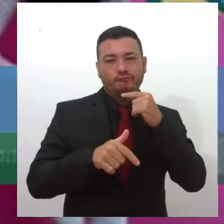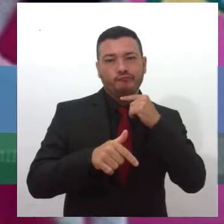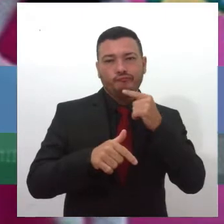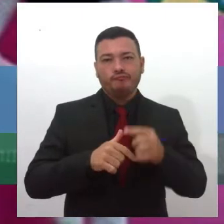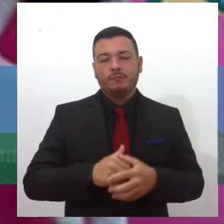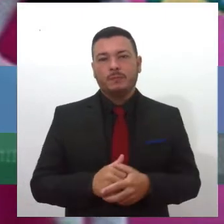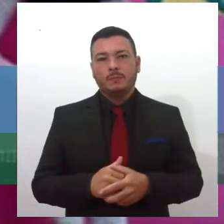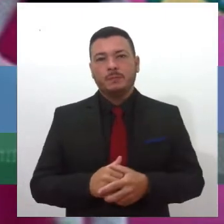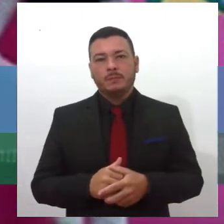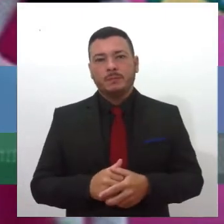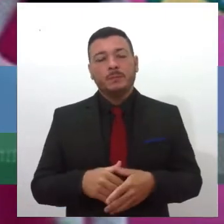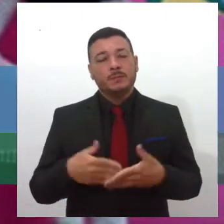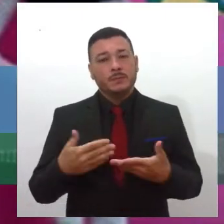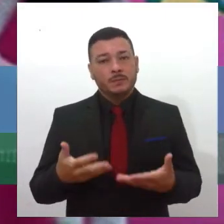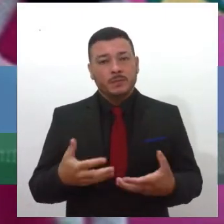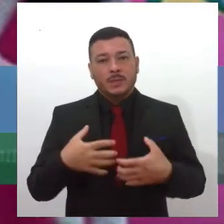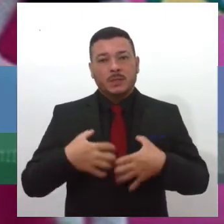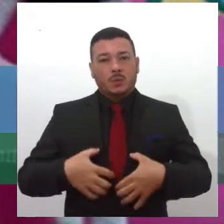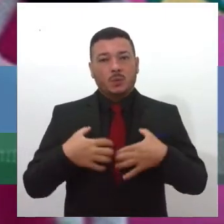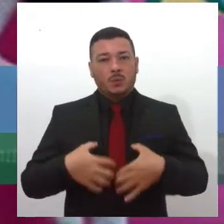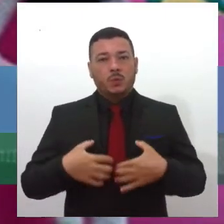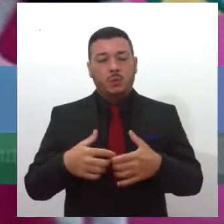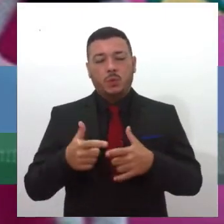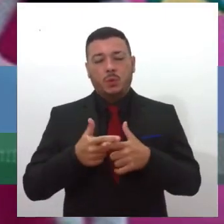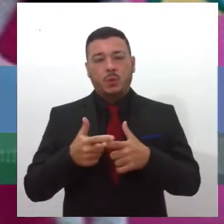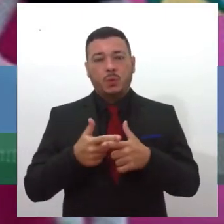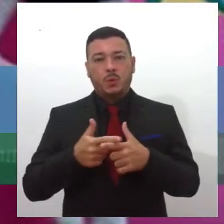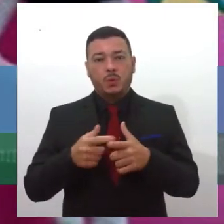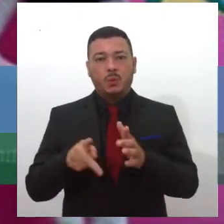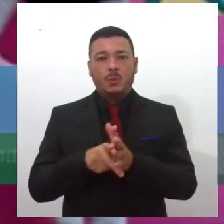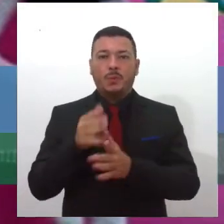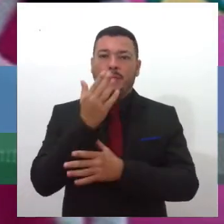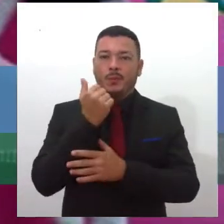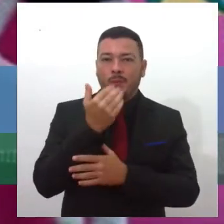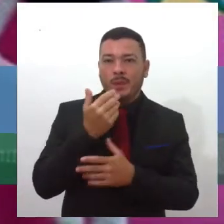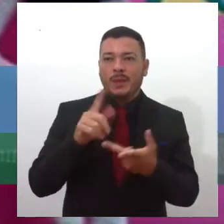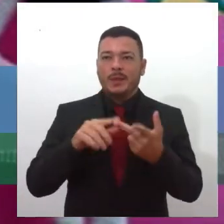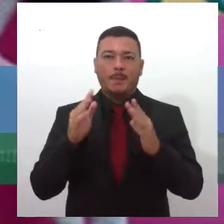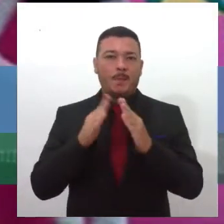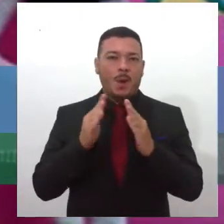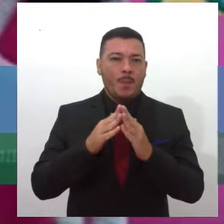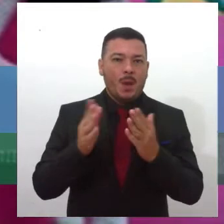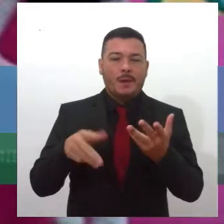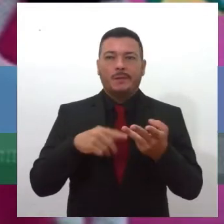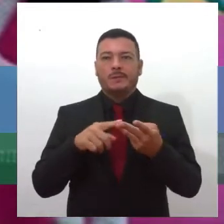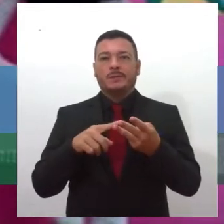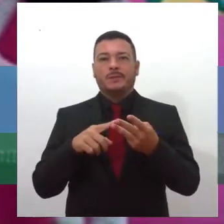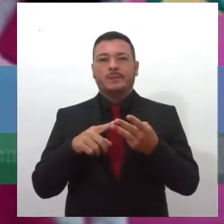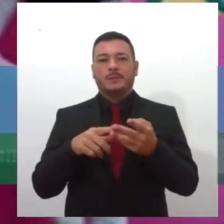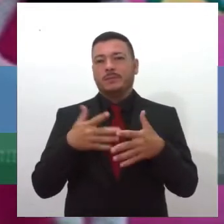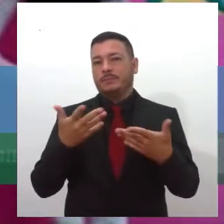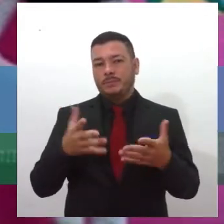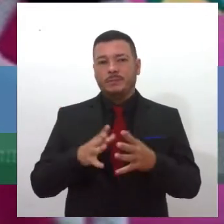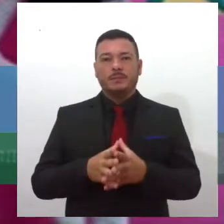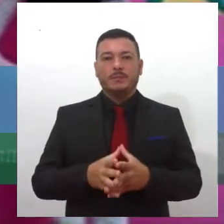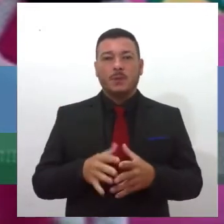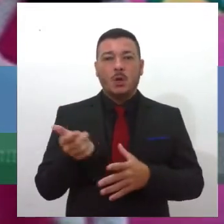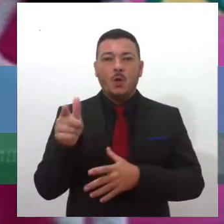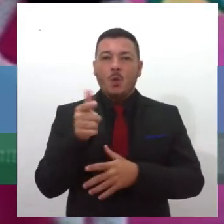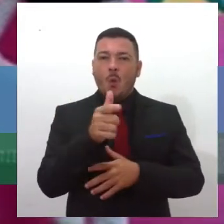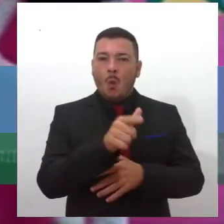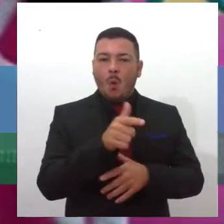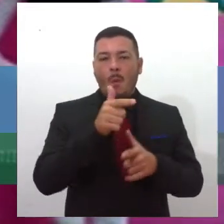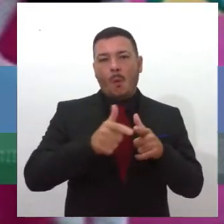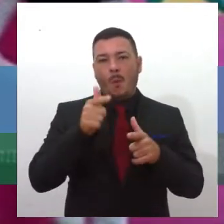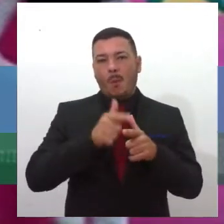isso acaba gerando todos os problemas relacionados à alimentação, à moradia, né, enfim, todos os demais problemas